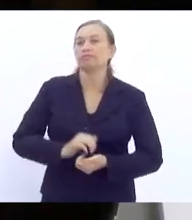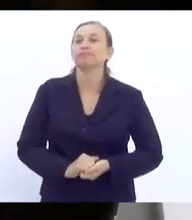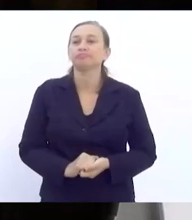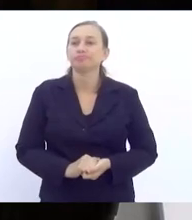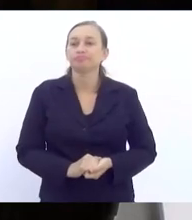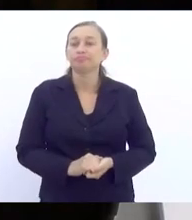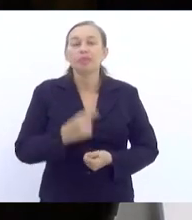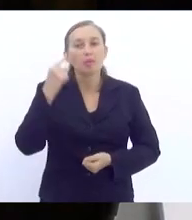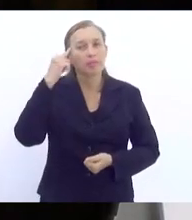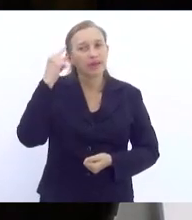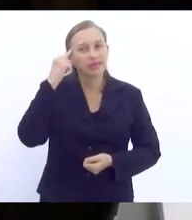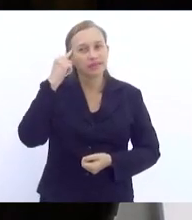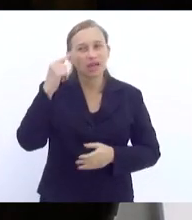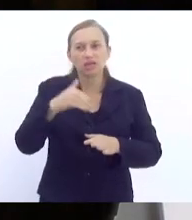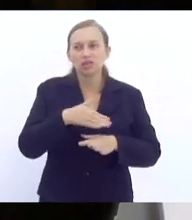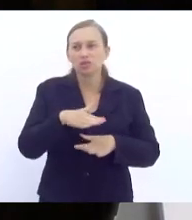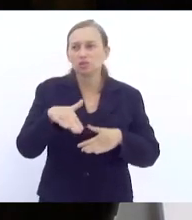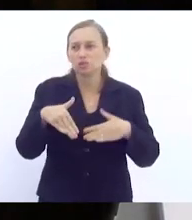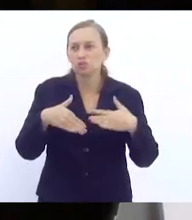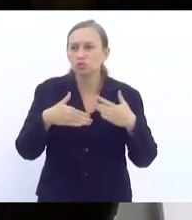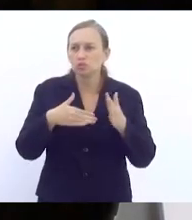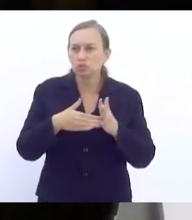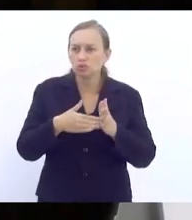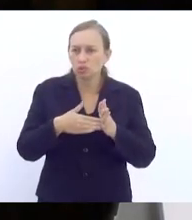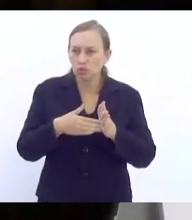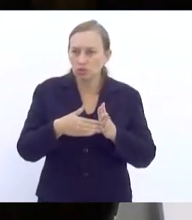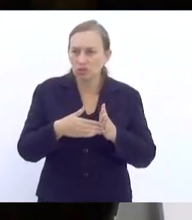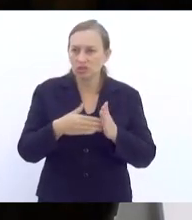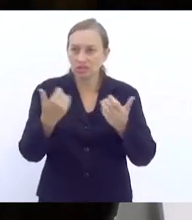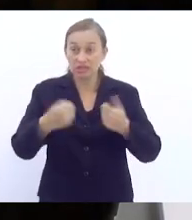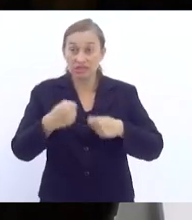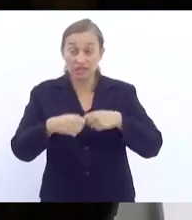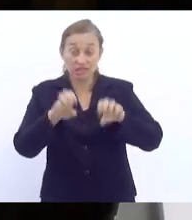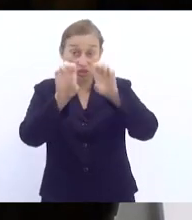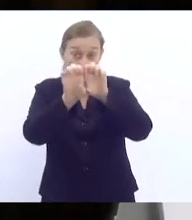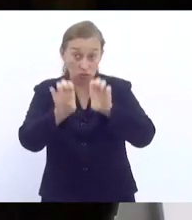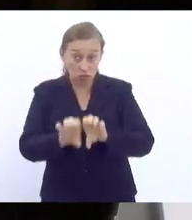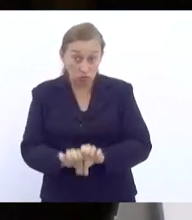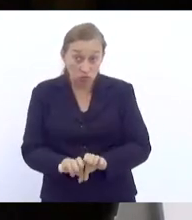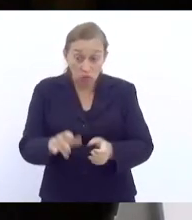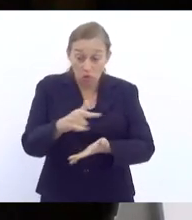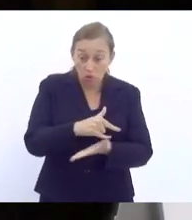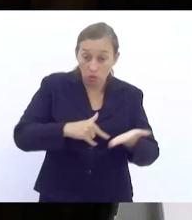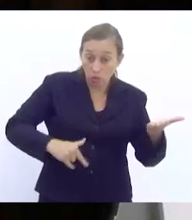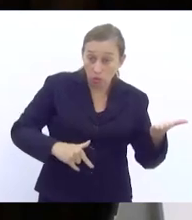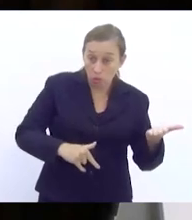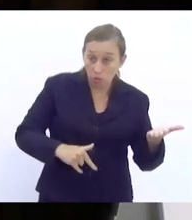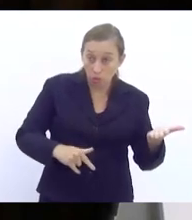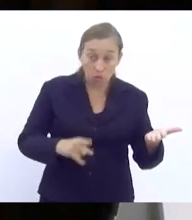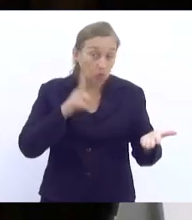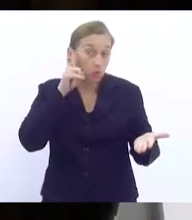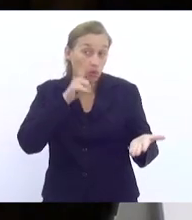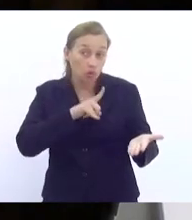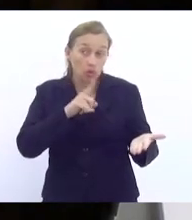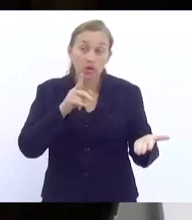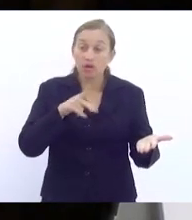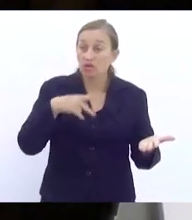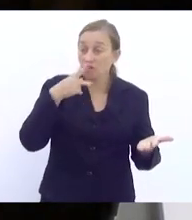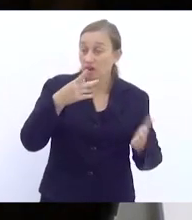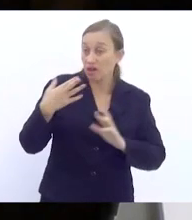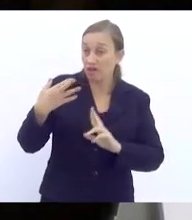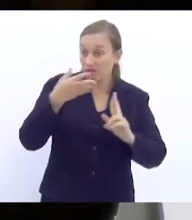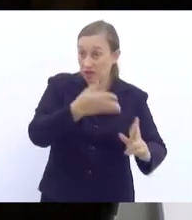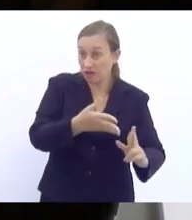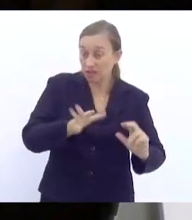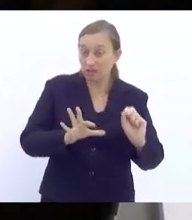a gente tem que pensar em todas essas condições estruturais. Os documentos americanos que são tão citados como referência de